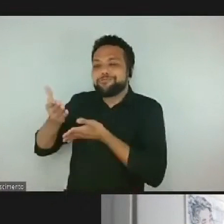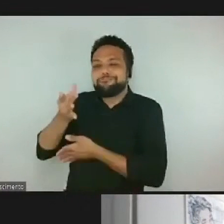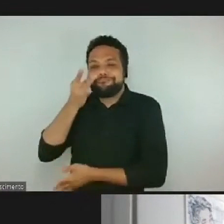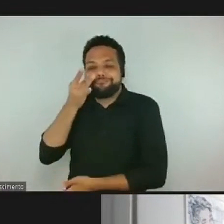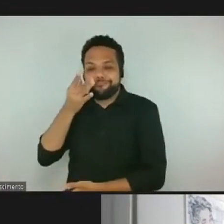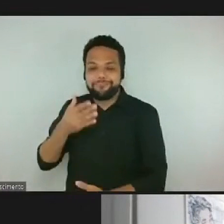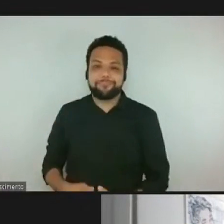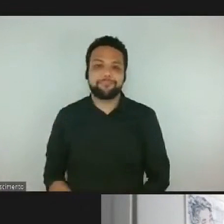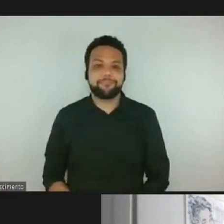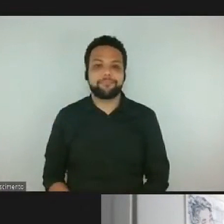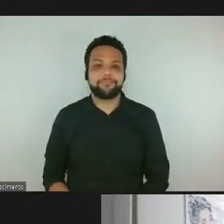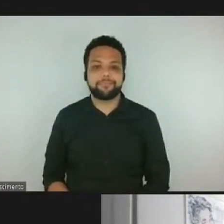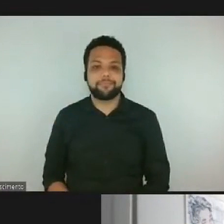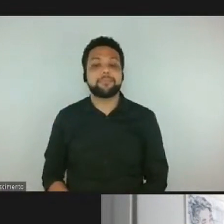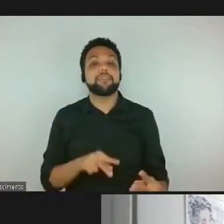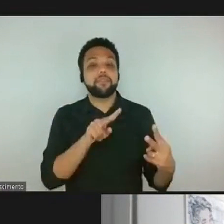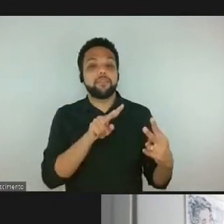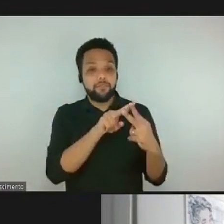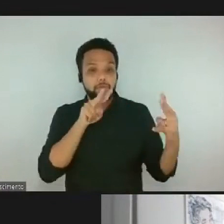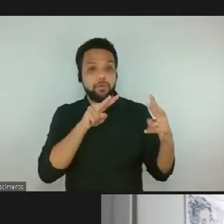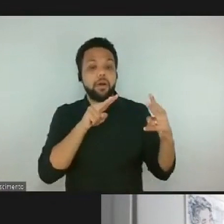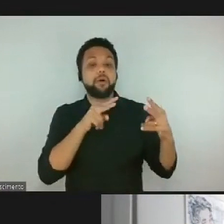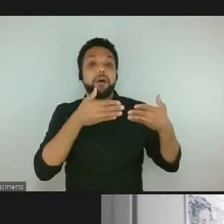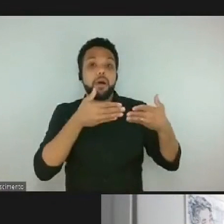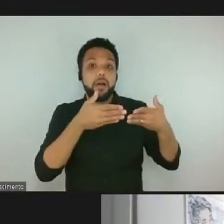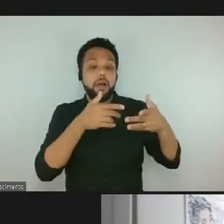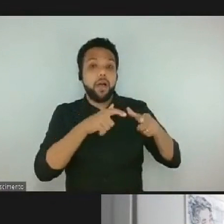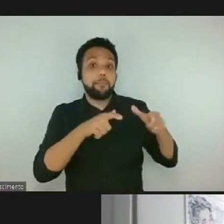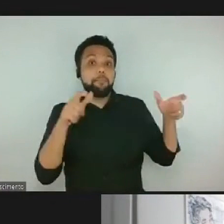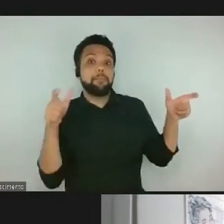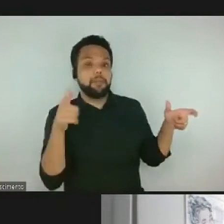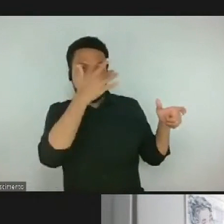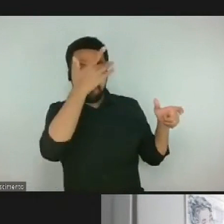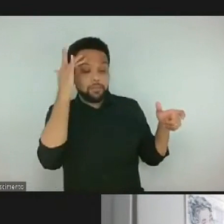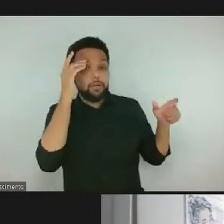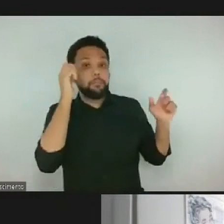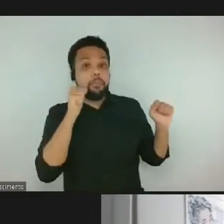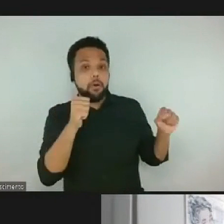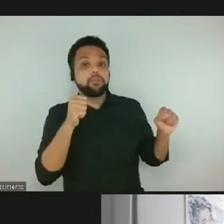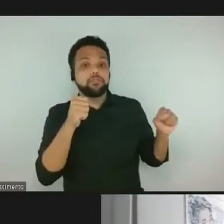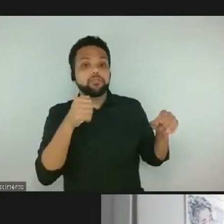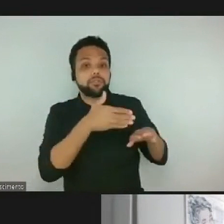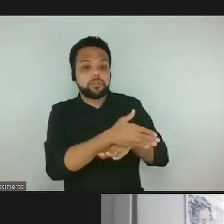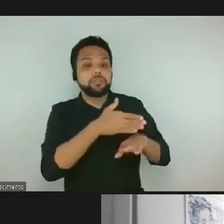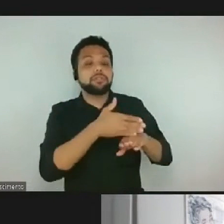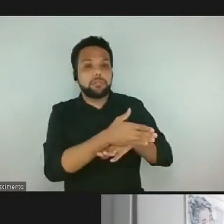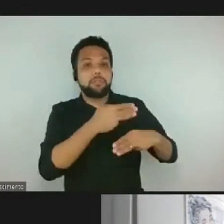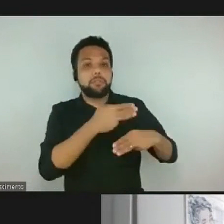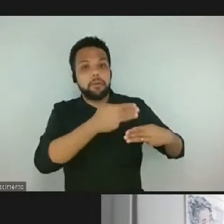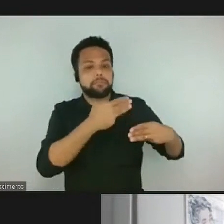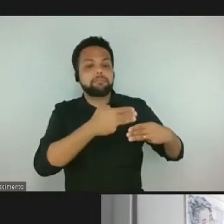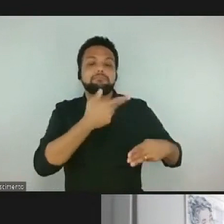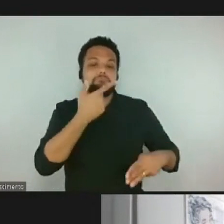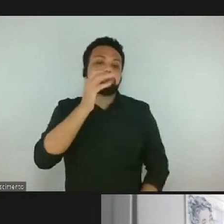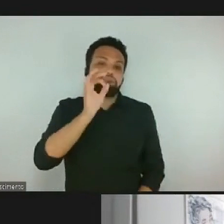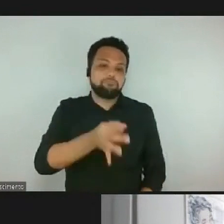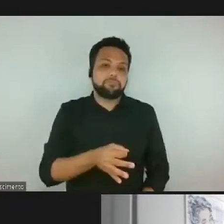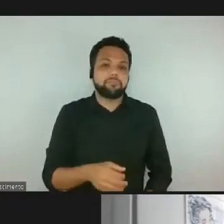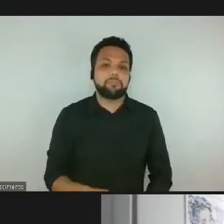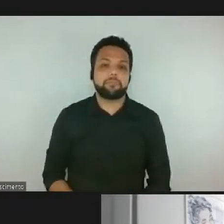O virtual amplia o acesso, mais pessoas podem acessar o MAC, isso é da maior importância,